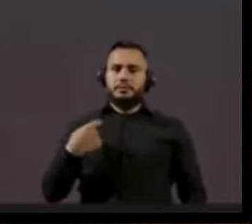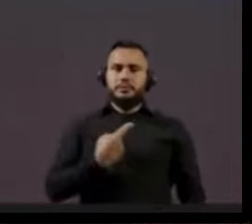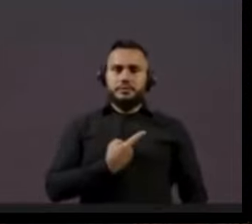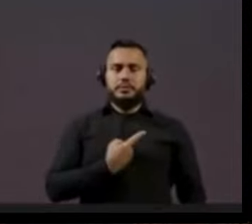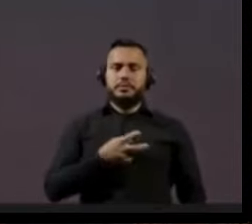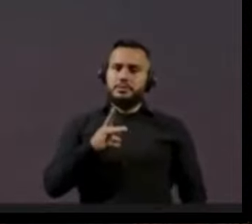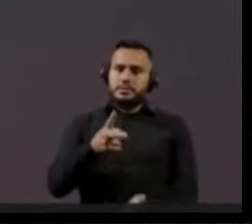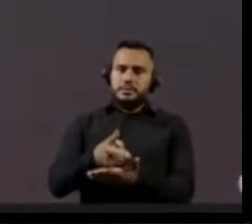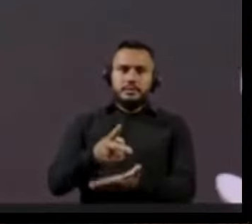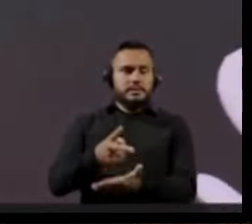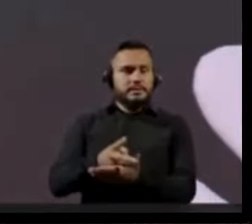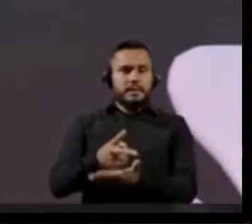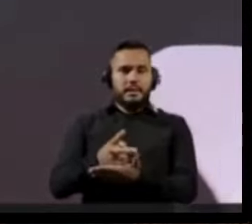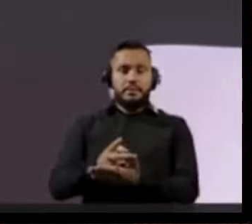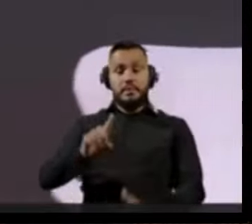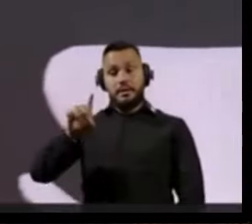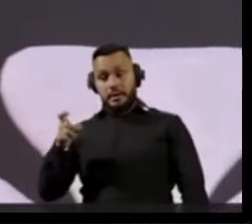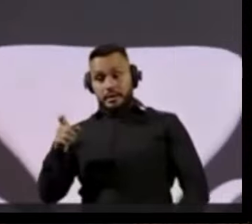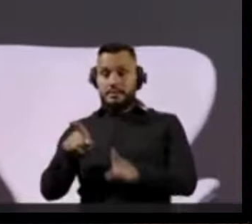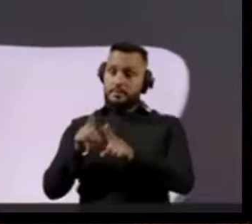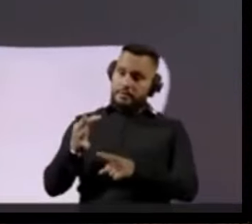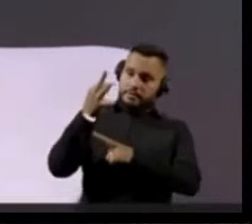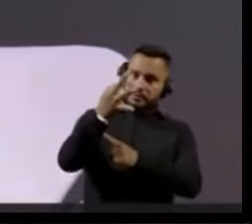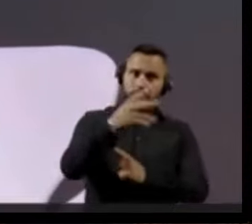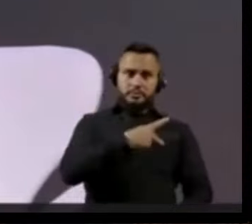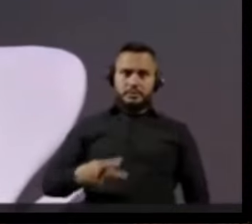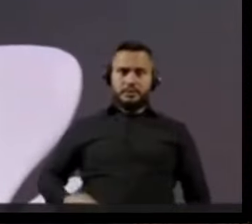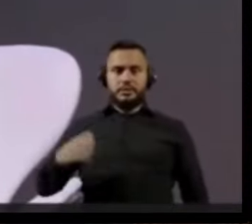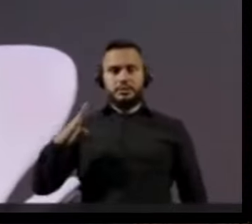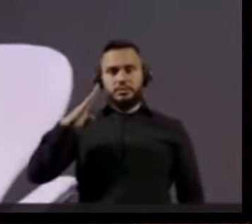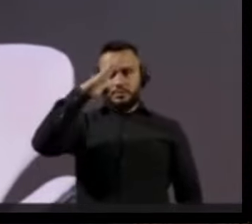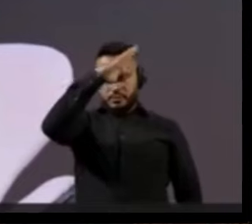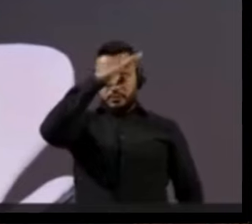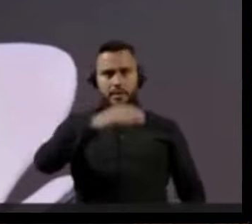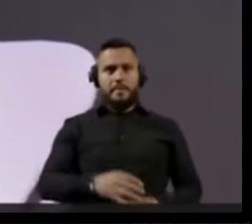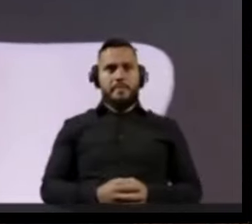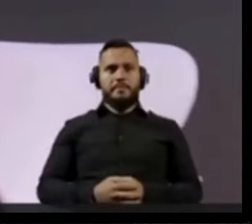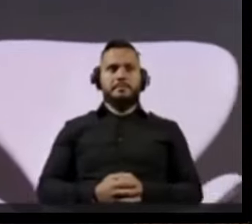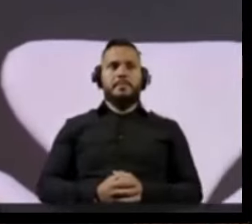nosso sempre, ex e futuro presidente, Jair Messias Bolsonaro.